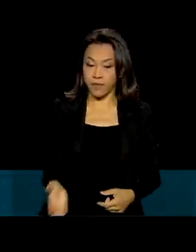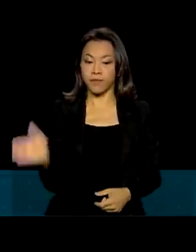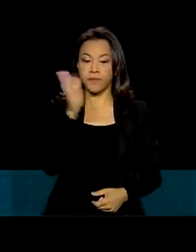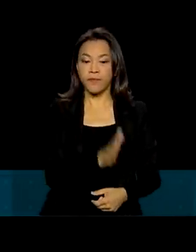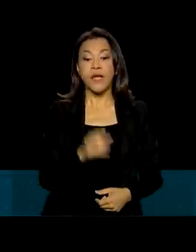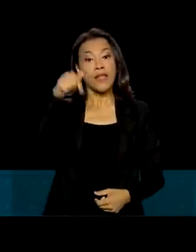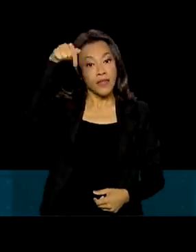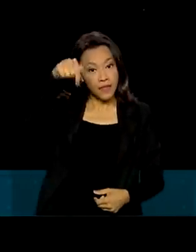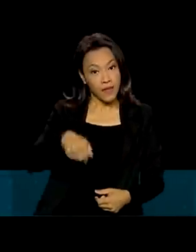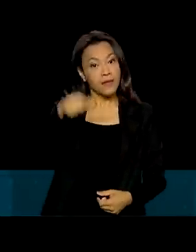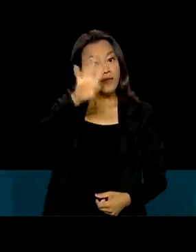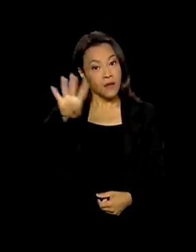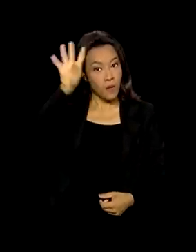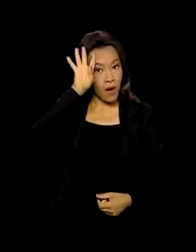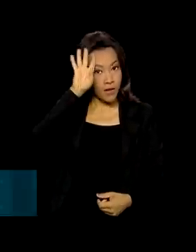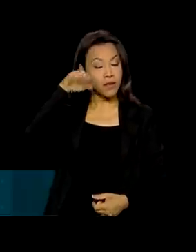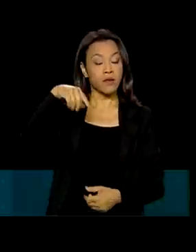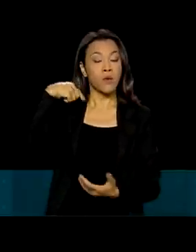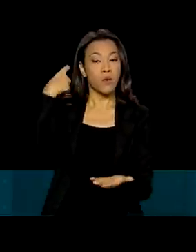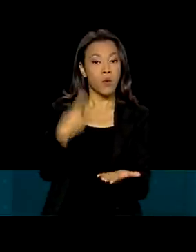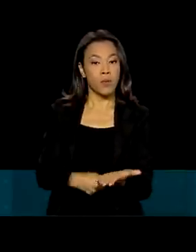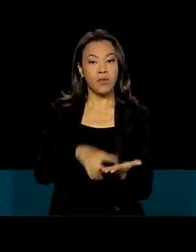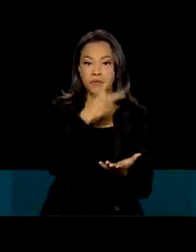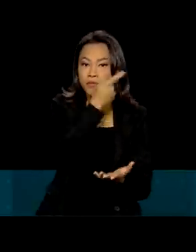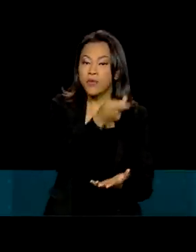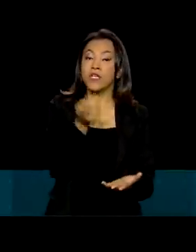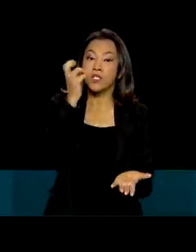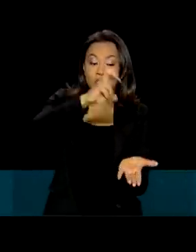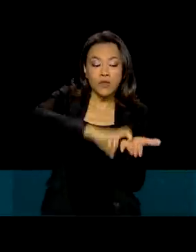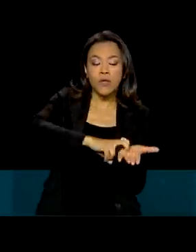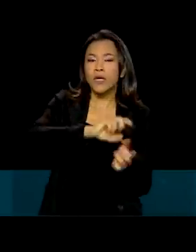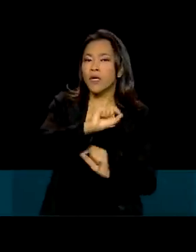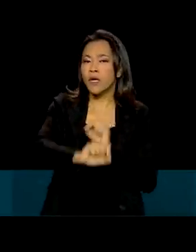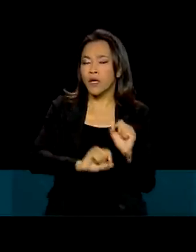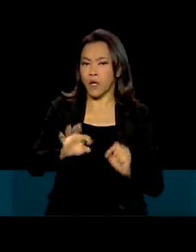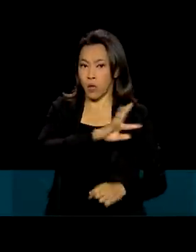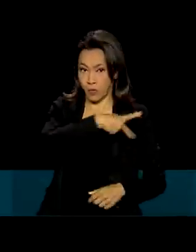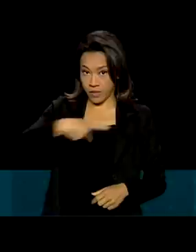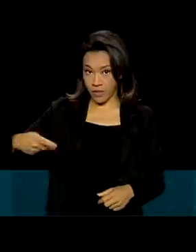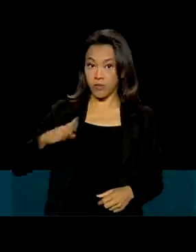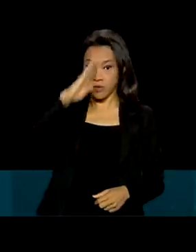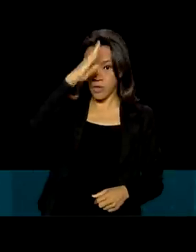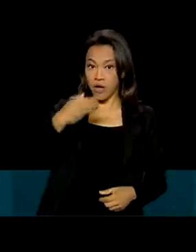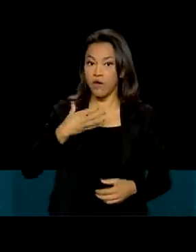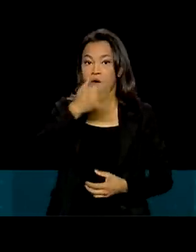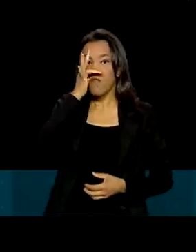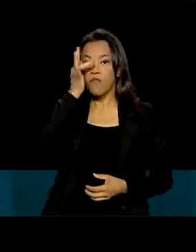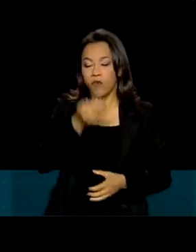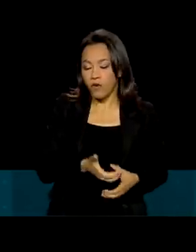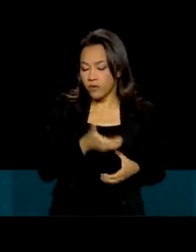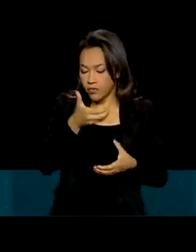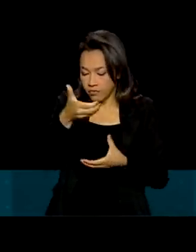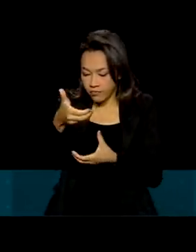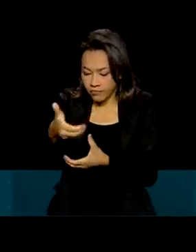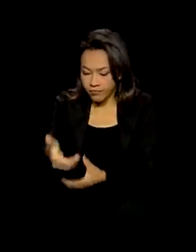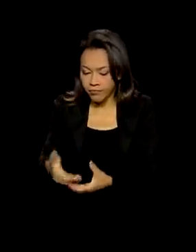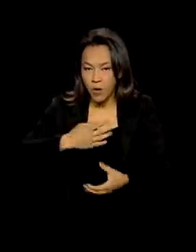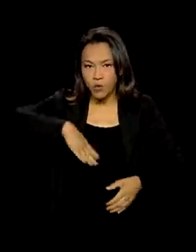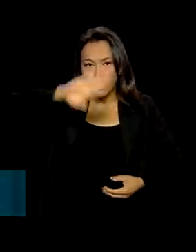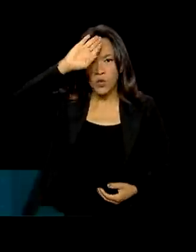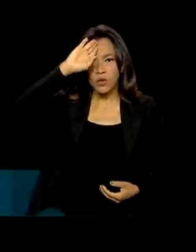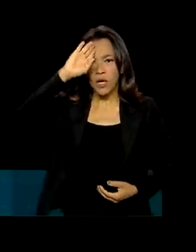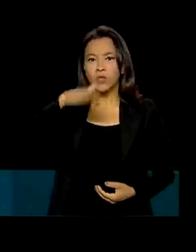começam nesta quarta-feira. Na parte da manhã, o presidente vai depositar flores no monumento Túmulo do Soldado